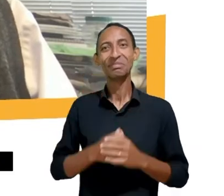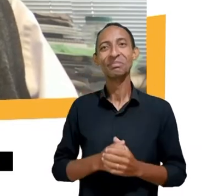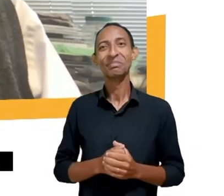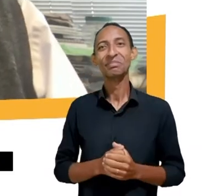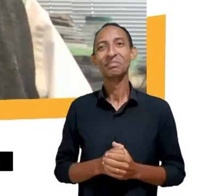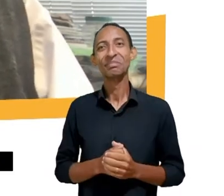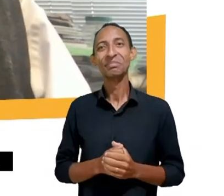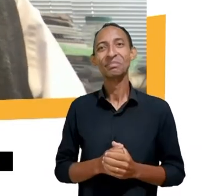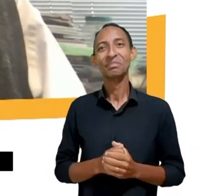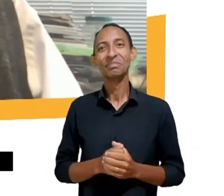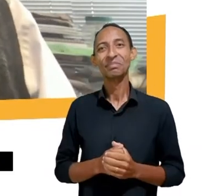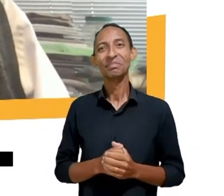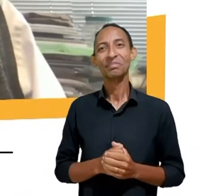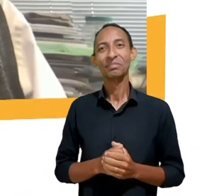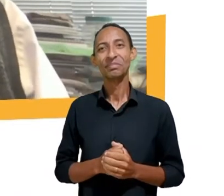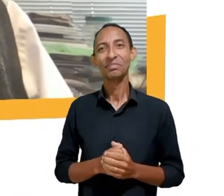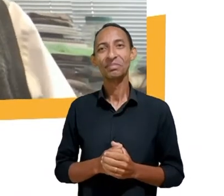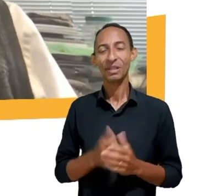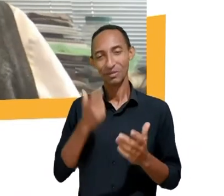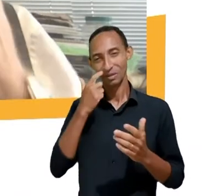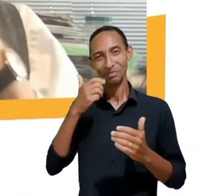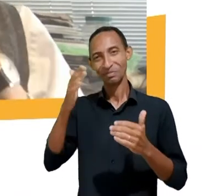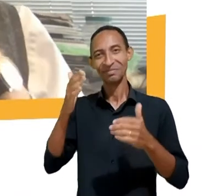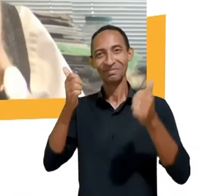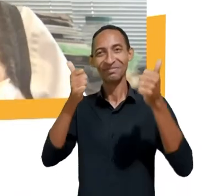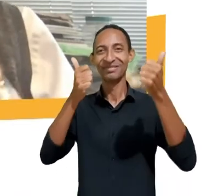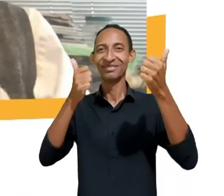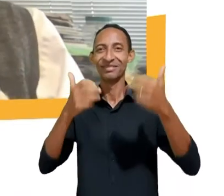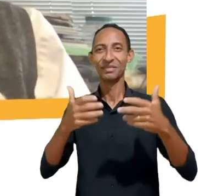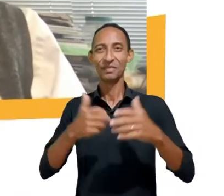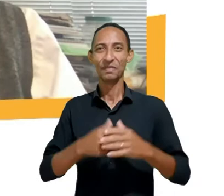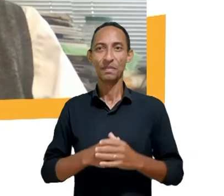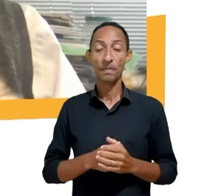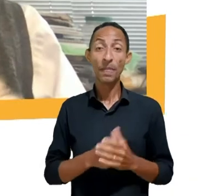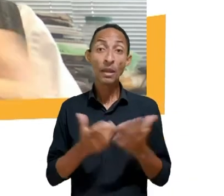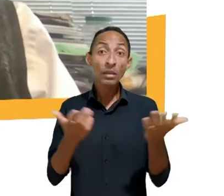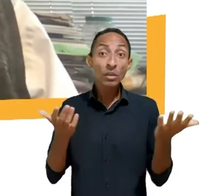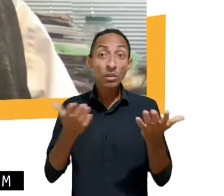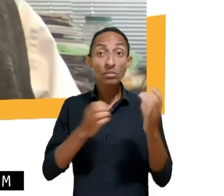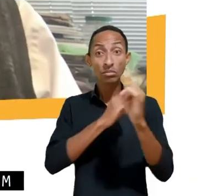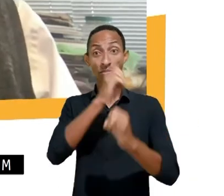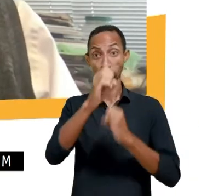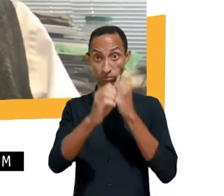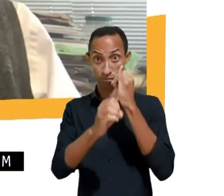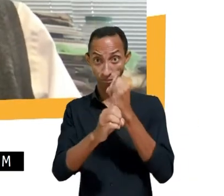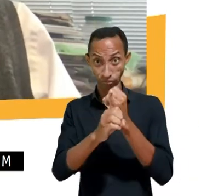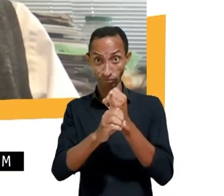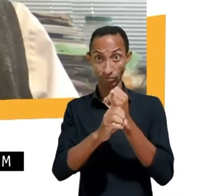e vamos em frente. Bom, em relação à internet no Brasil, legislação, o que eu diria é seguinte,